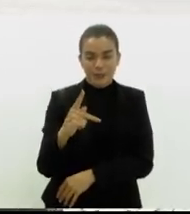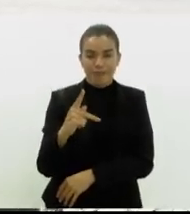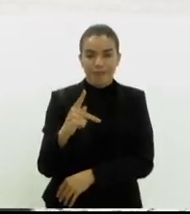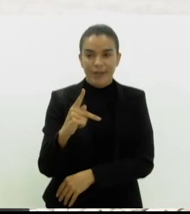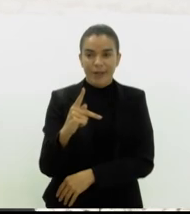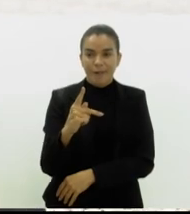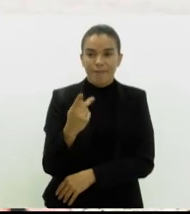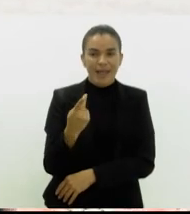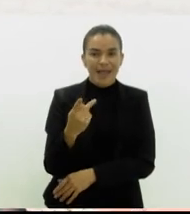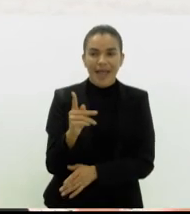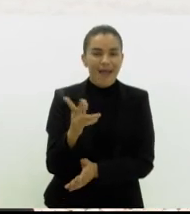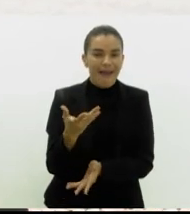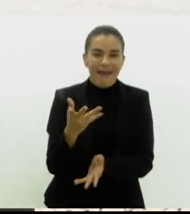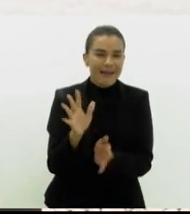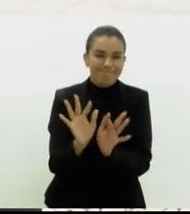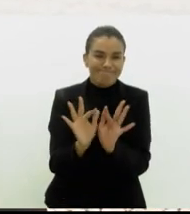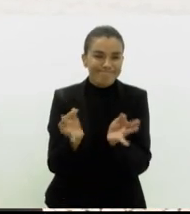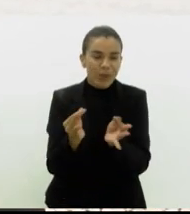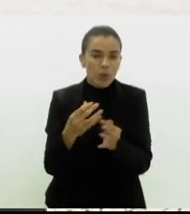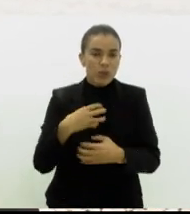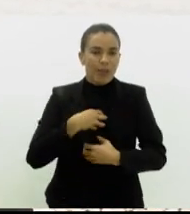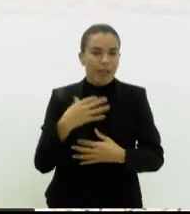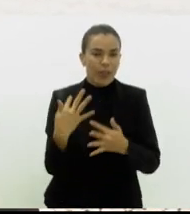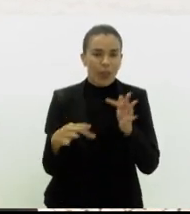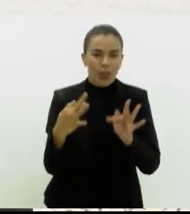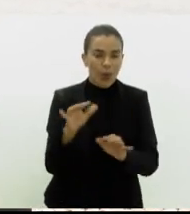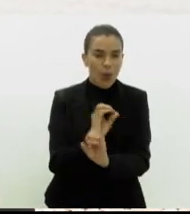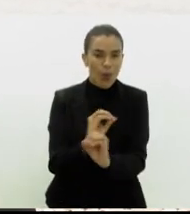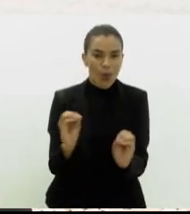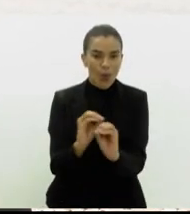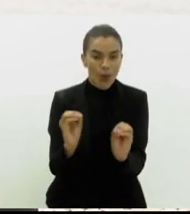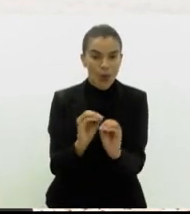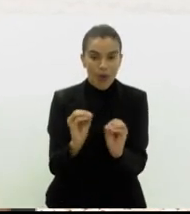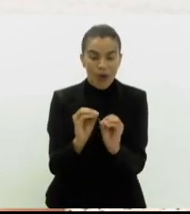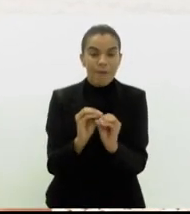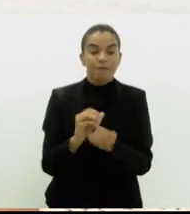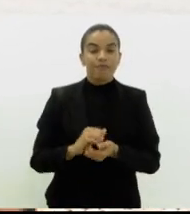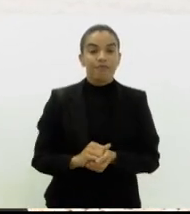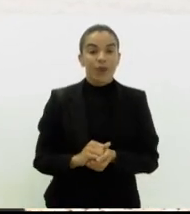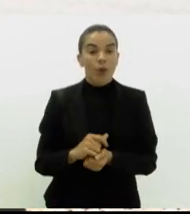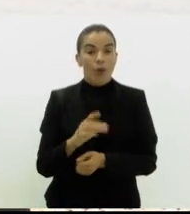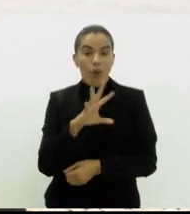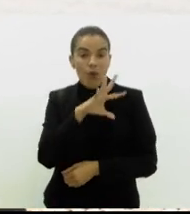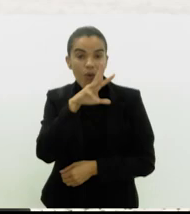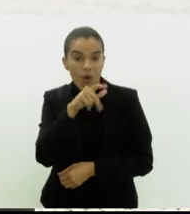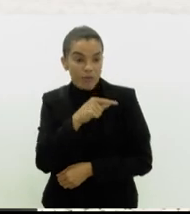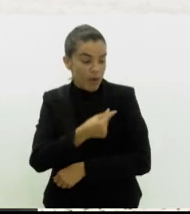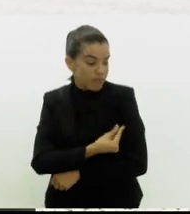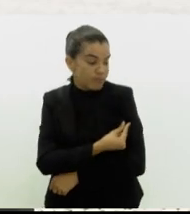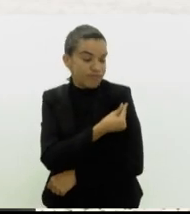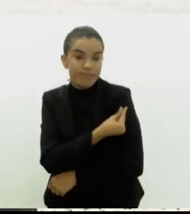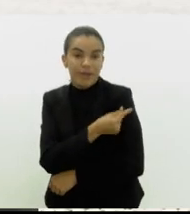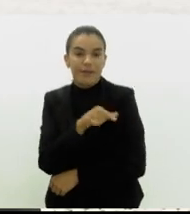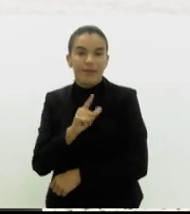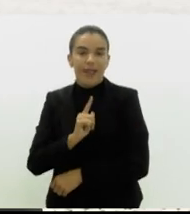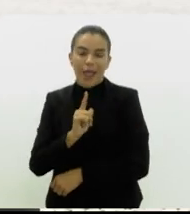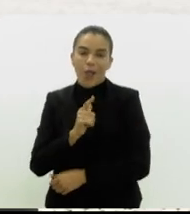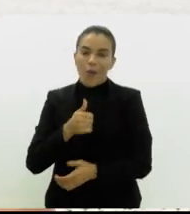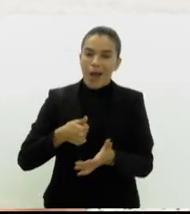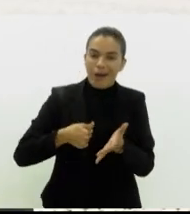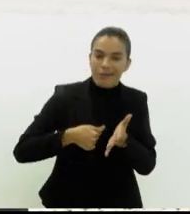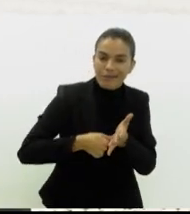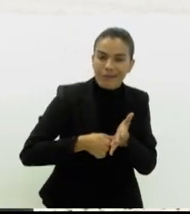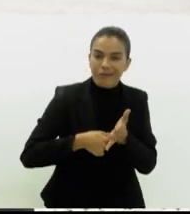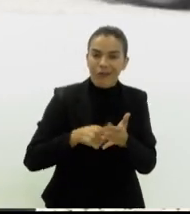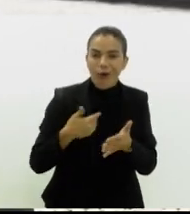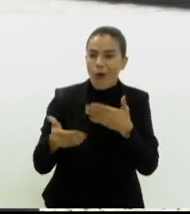procedimento praticamente indolor, né? E aí, a partir desse momento que o animal recebe esse chip, ele fica com uma identificação que